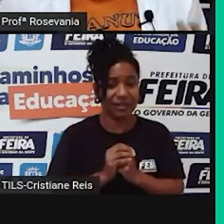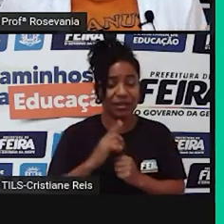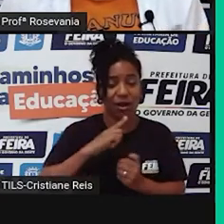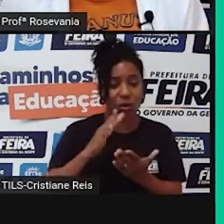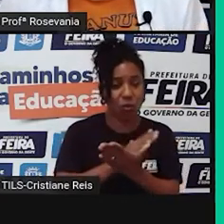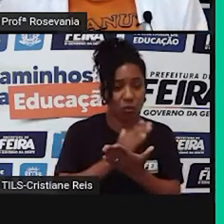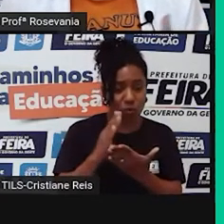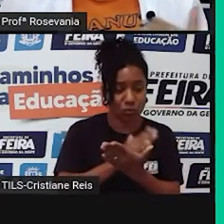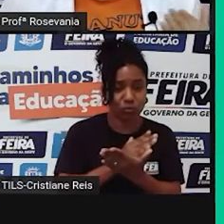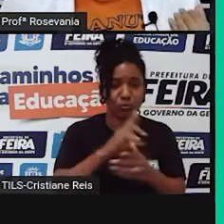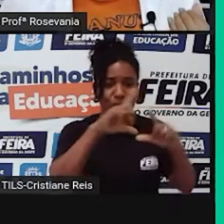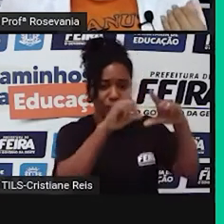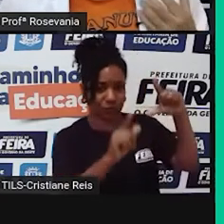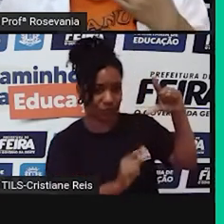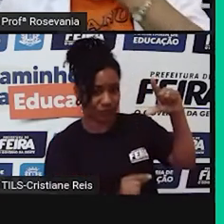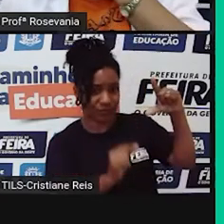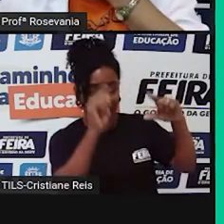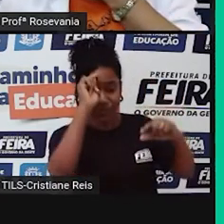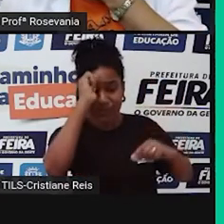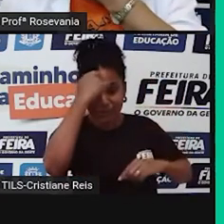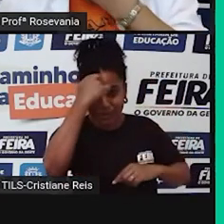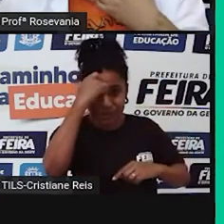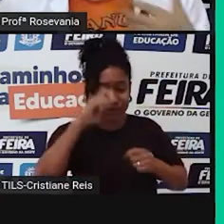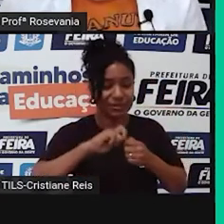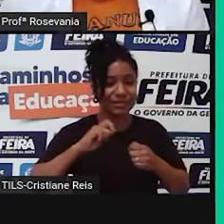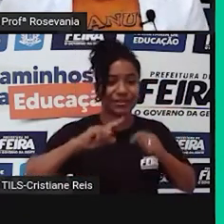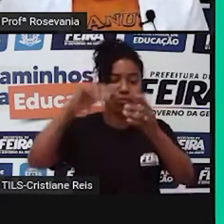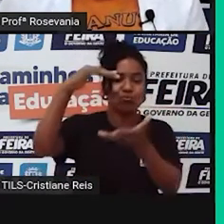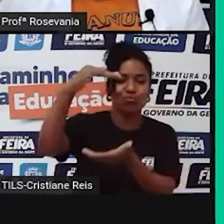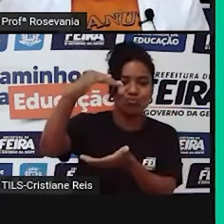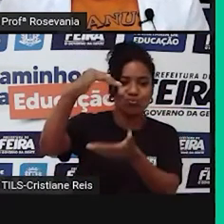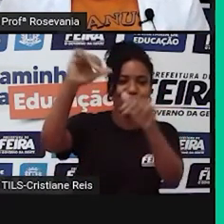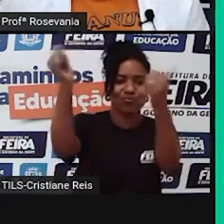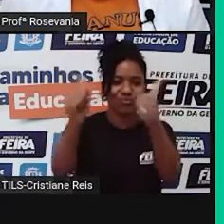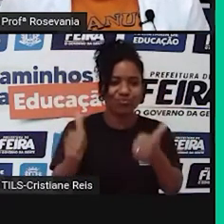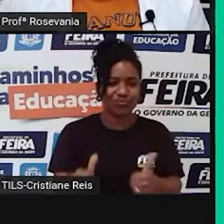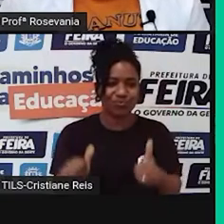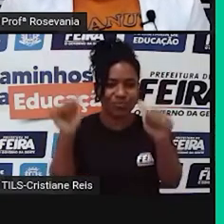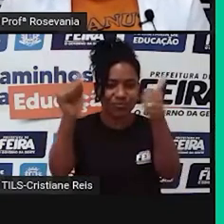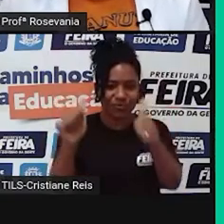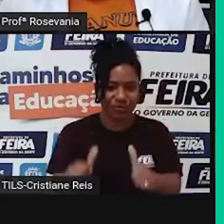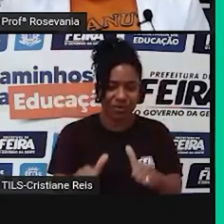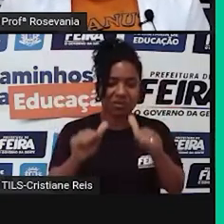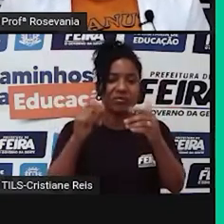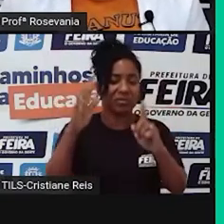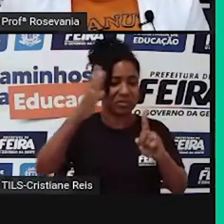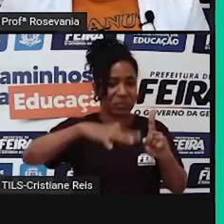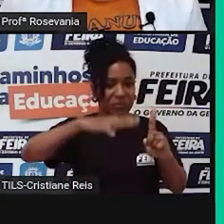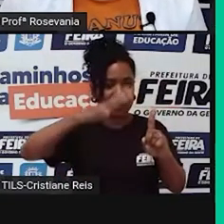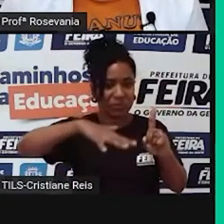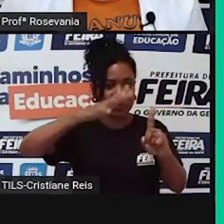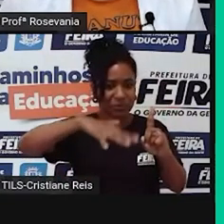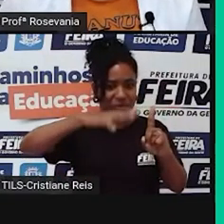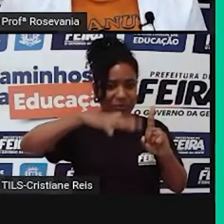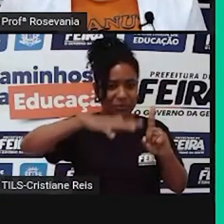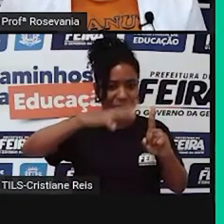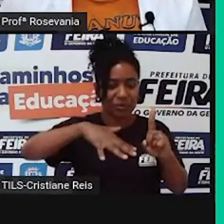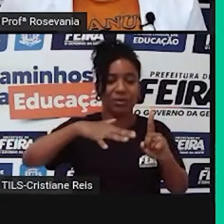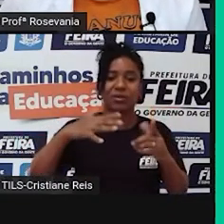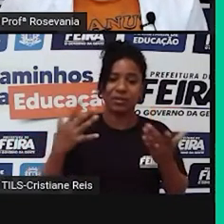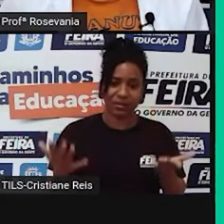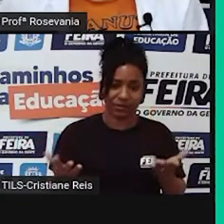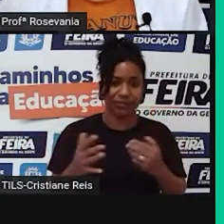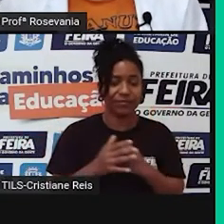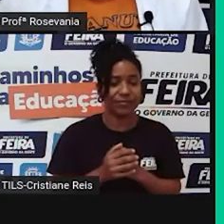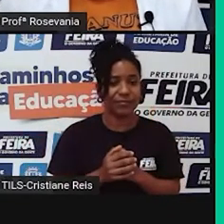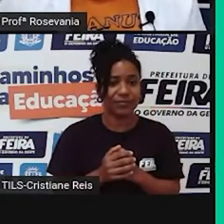alguns santos, algumas entidades que a gente até hoje também, né, tem esse respeito, a exemplo,